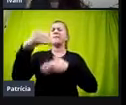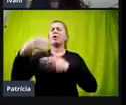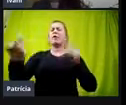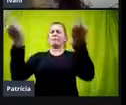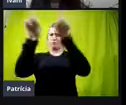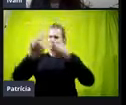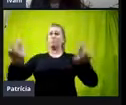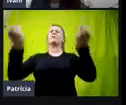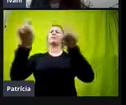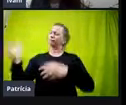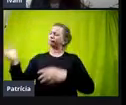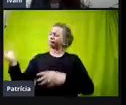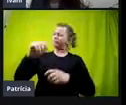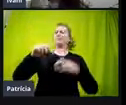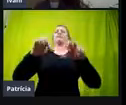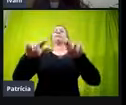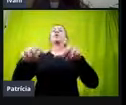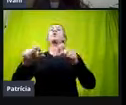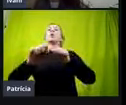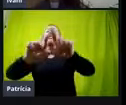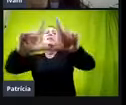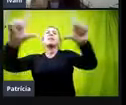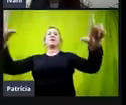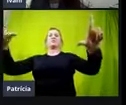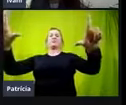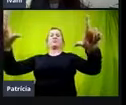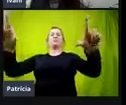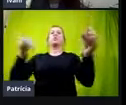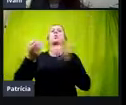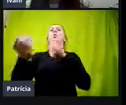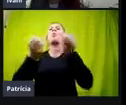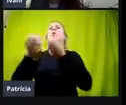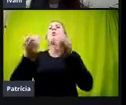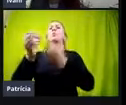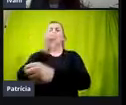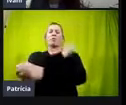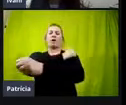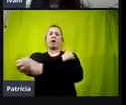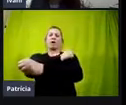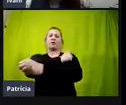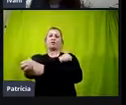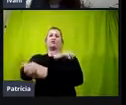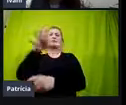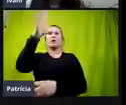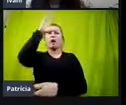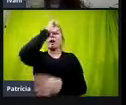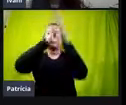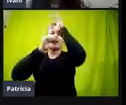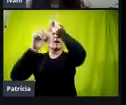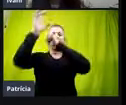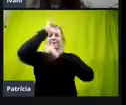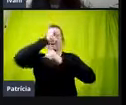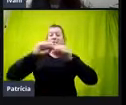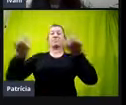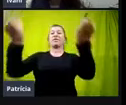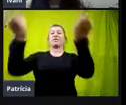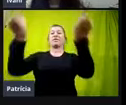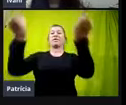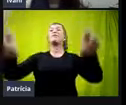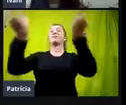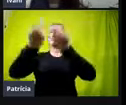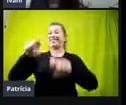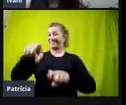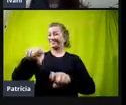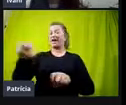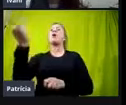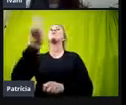vamos lá. Qual é o leitor de tela? Como é que esse aluno vai se apropriar do uso desse computador para aprender a usar